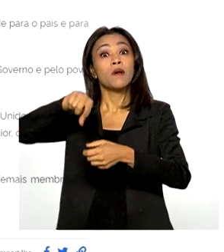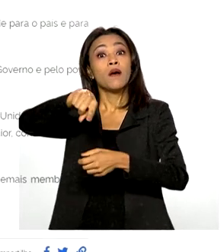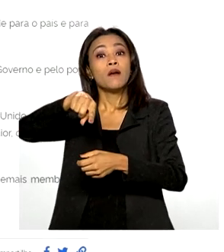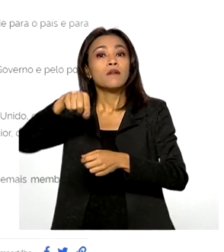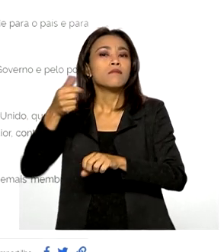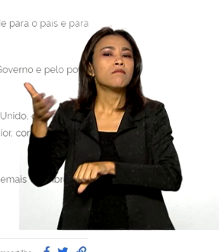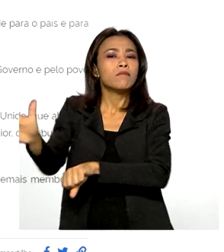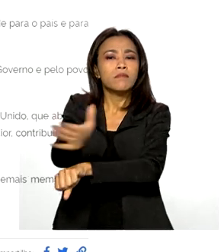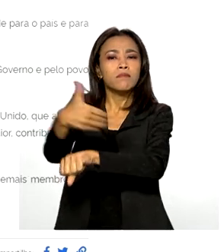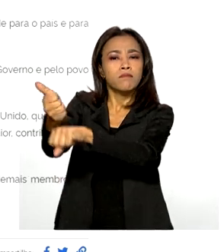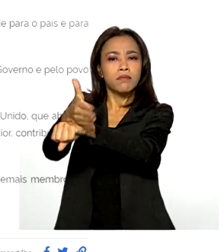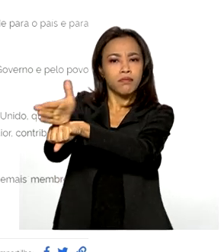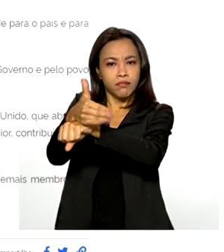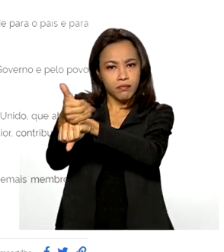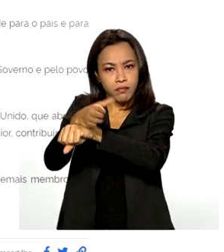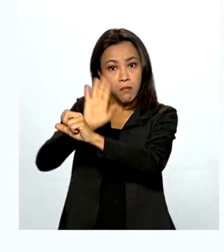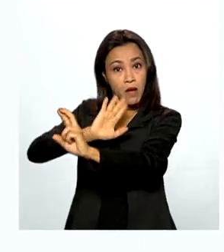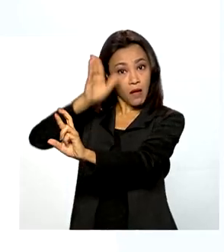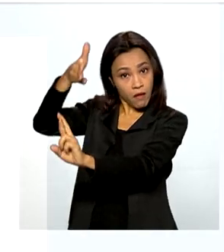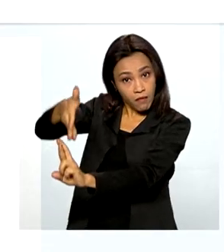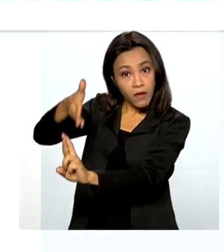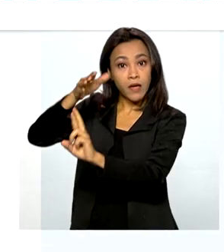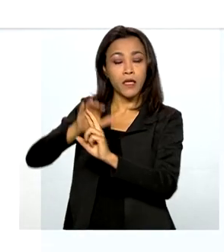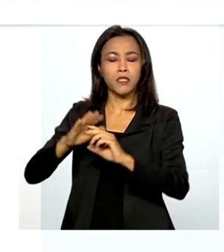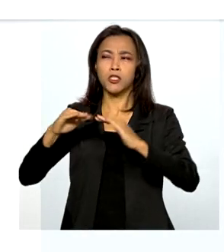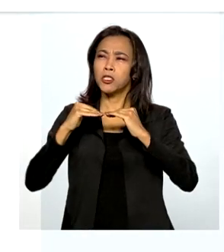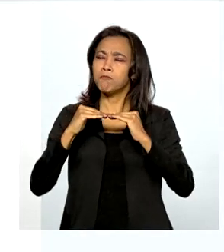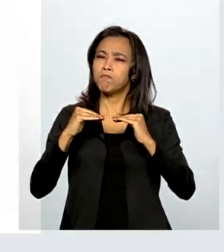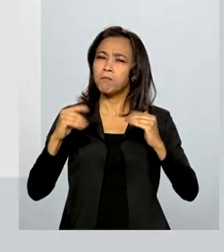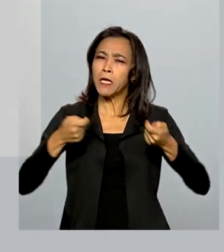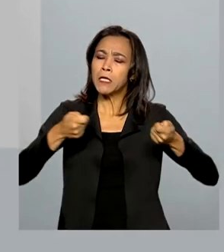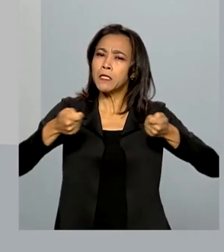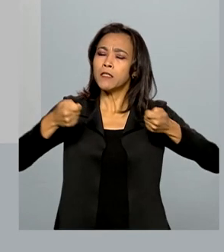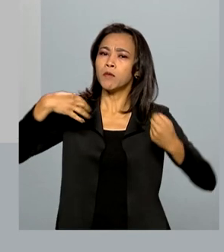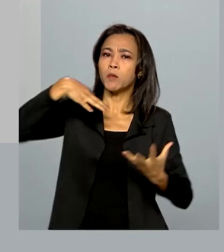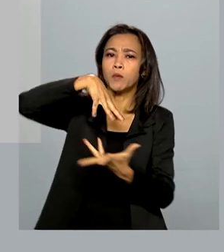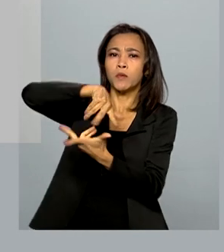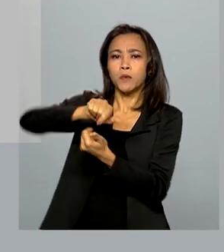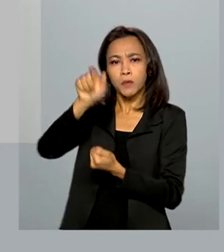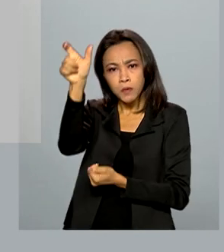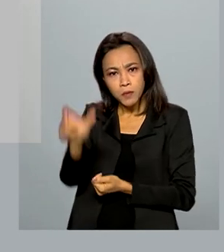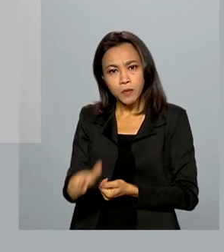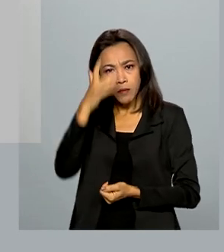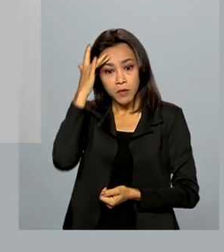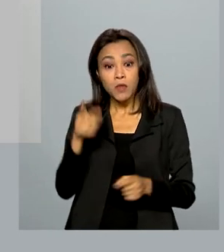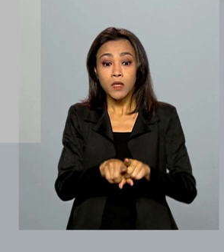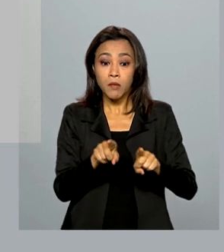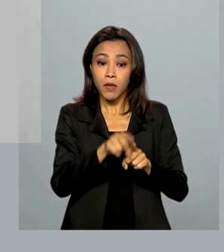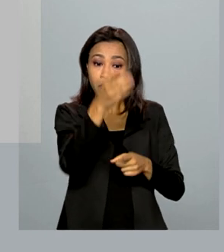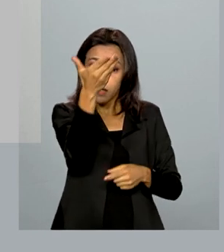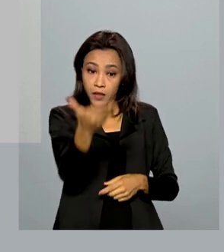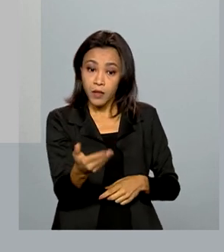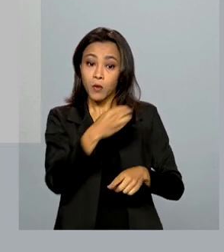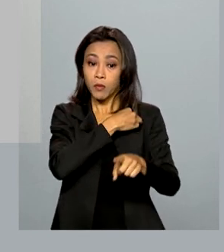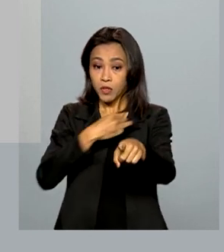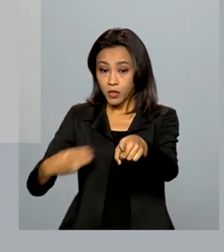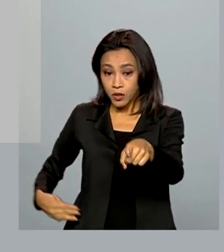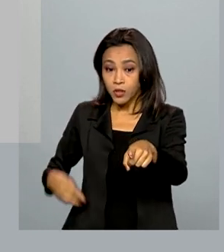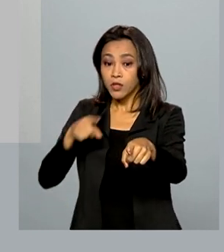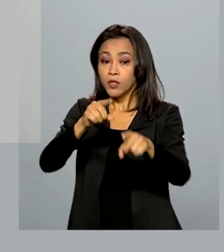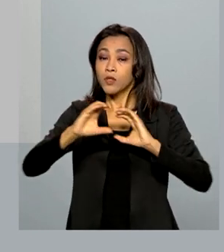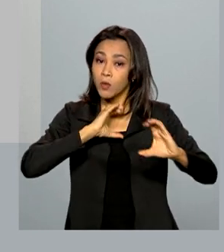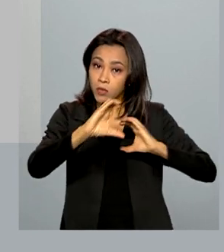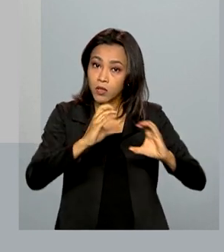símbolo de estabilidade para o mundo. O ministro das Comunicações, Fábio Faria, também se pronunciou na rede social